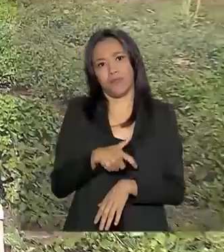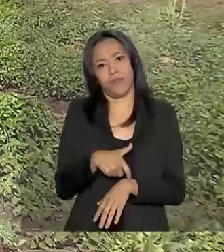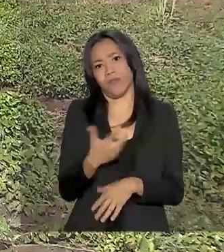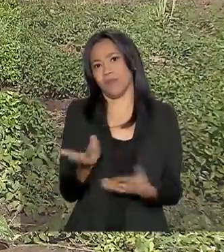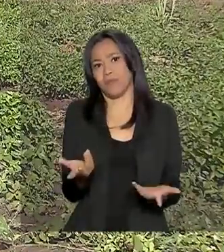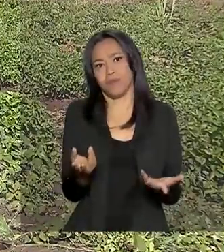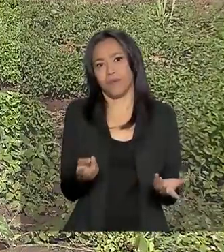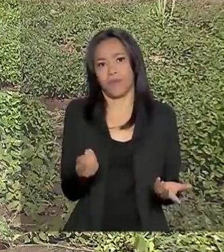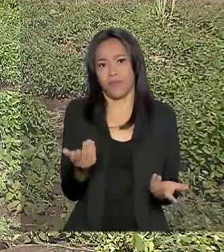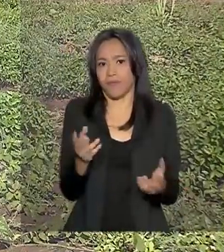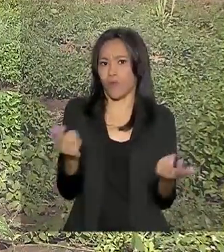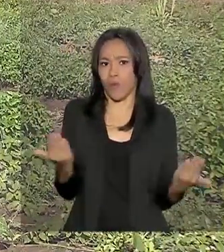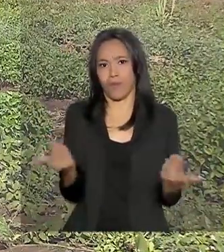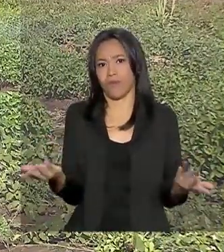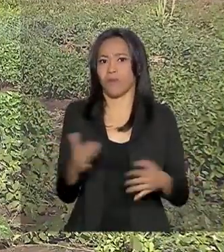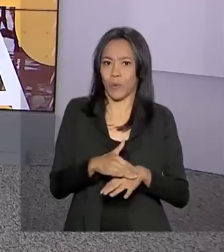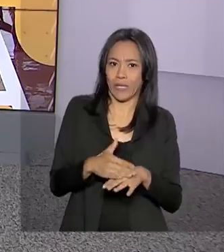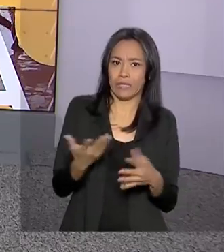cuidar da doença.